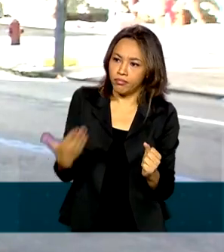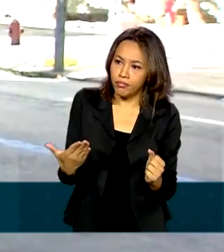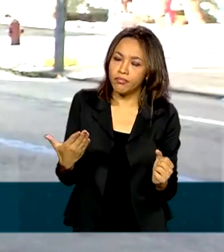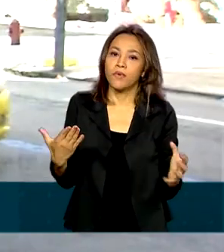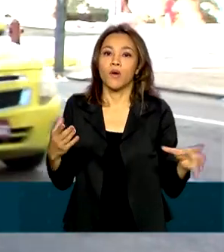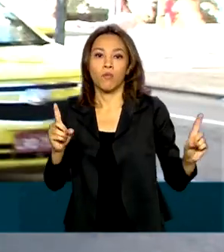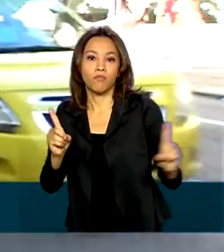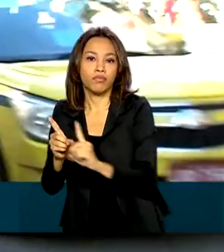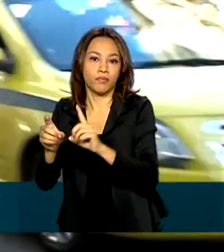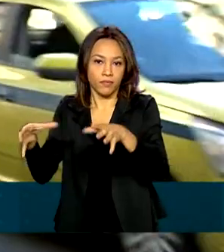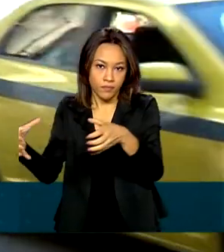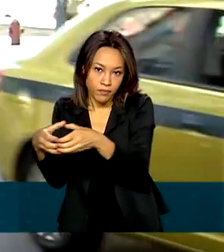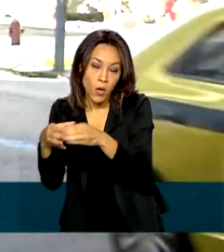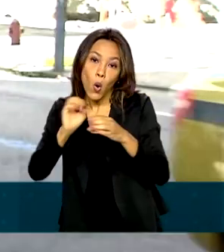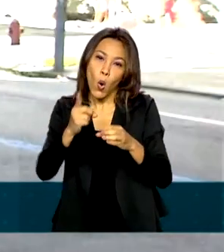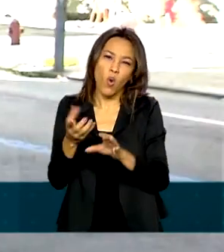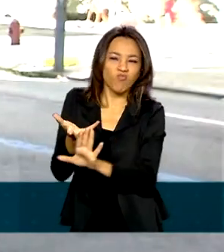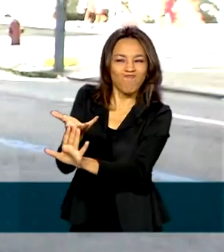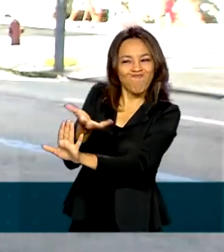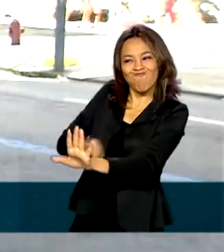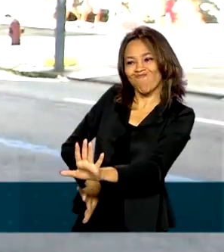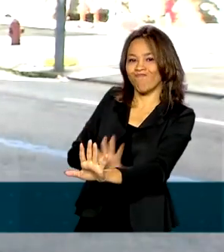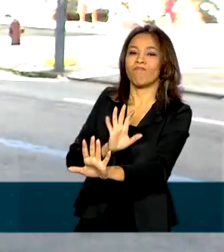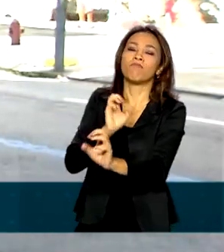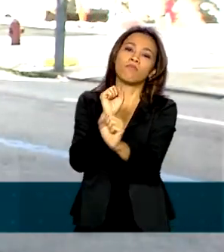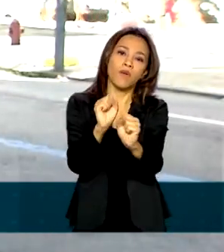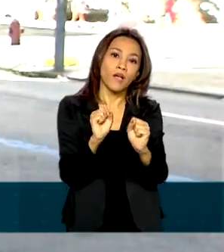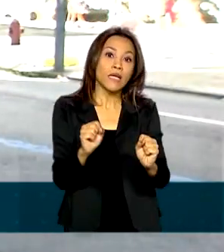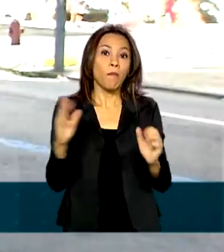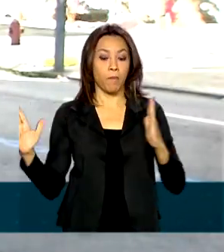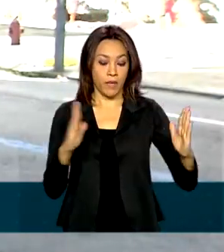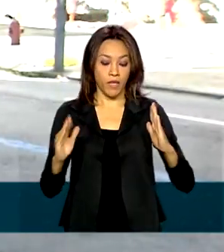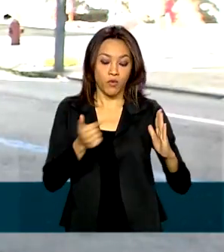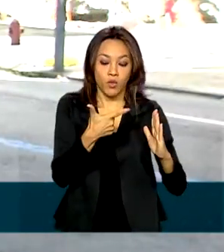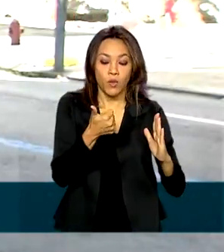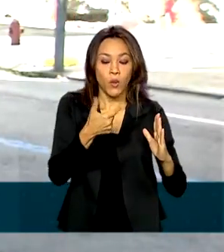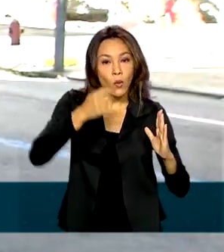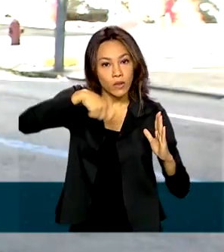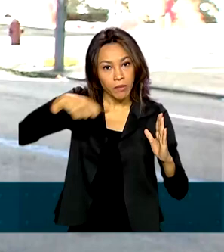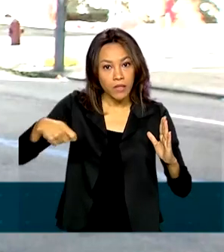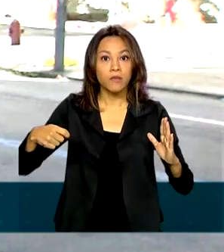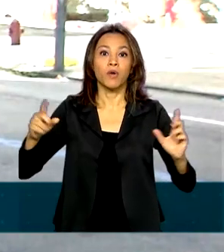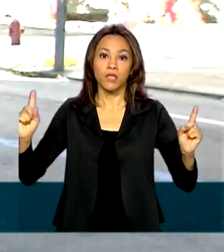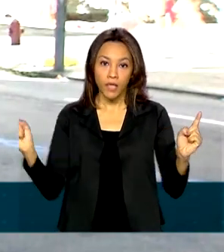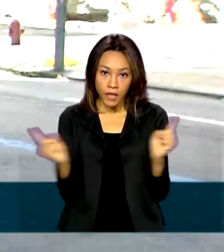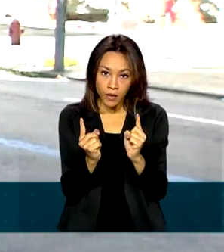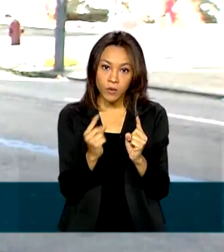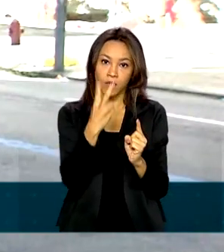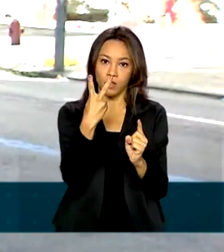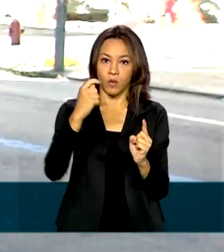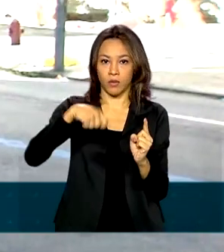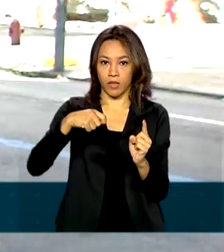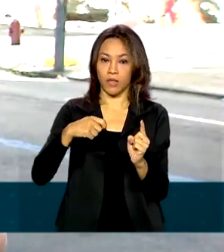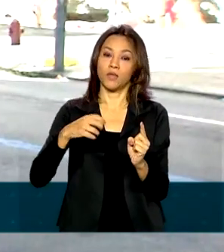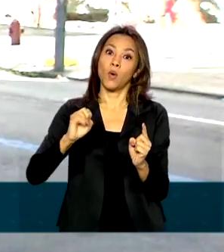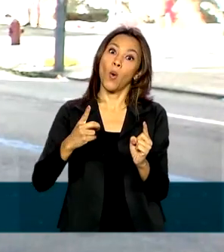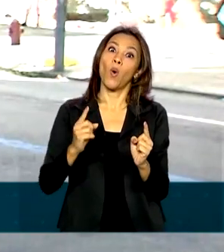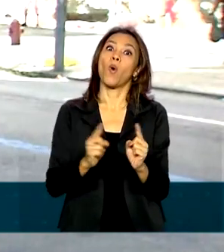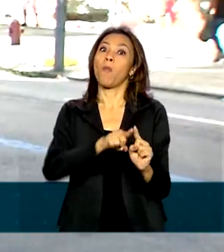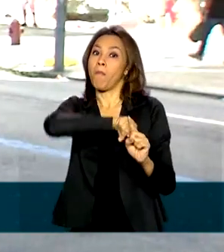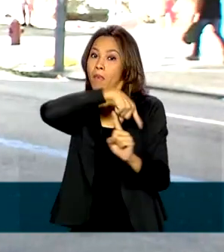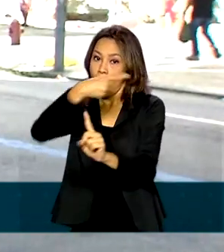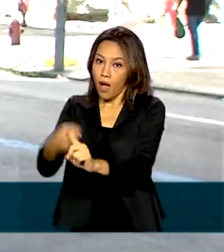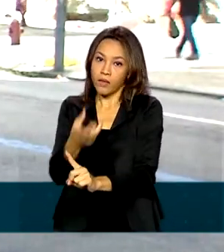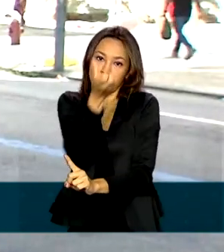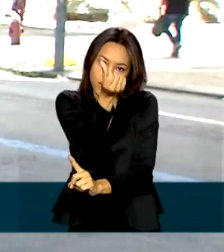militar. A prestação do serviço militar tem duração de 12 meses, que pode ser reduzido em 2 meses ou estendido em mais 6